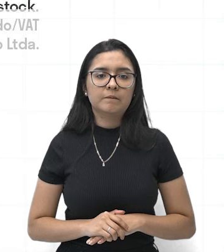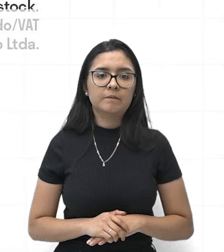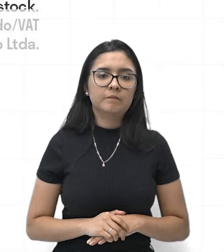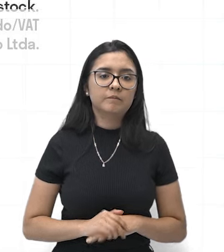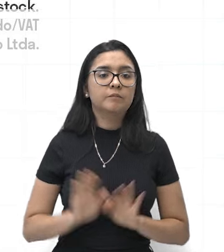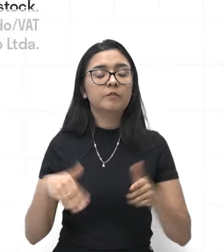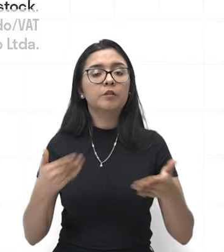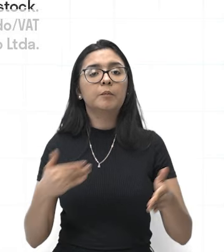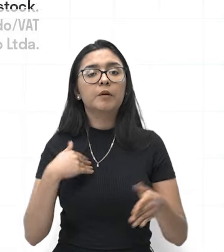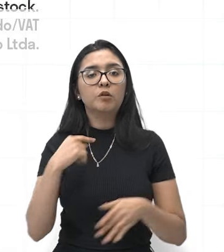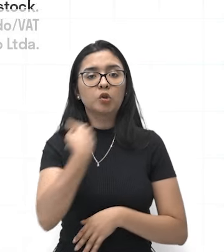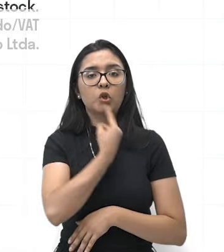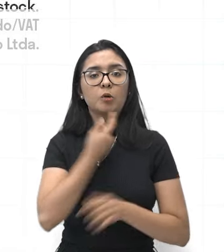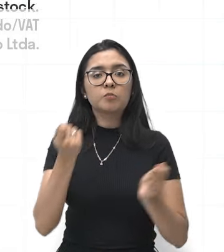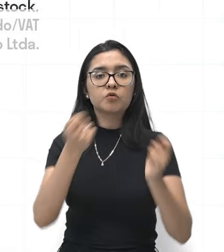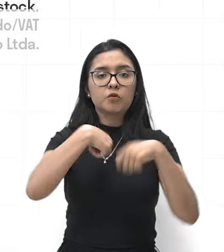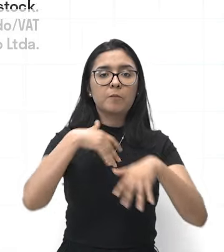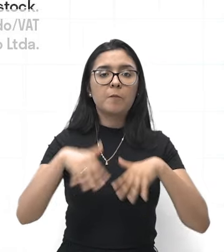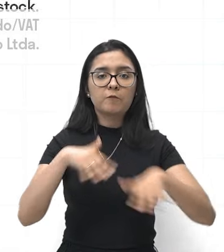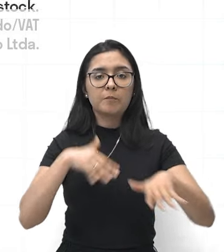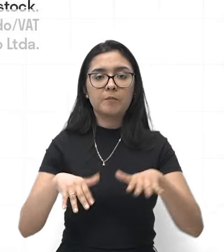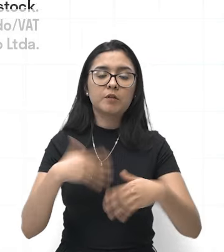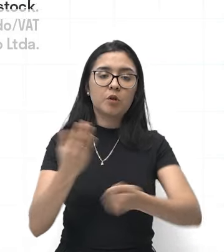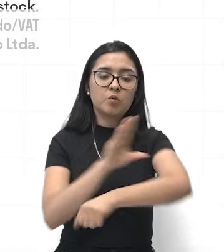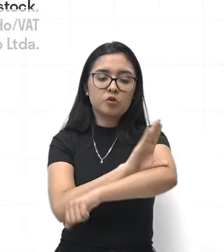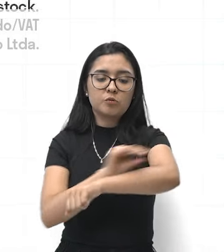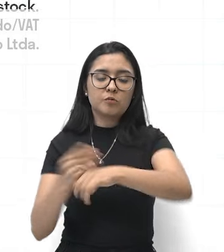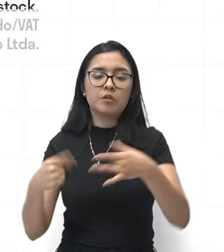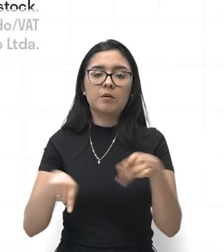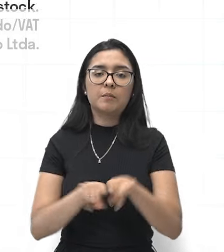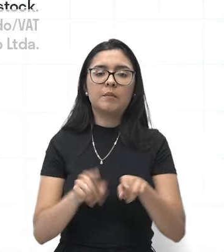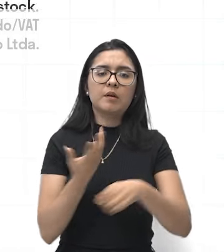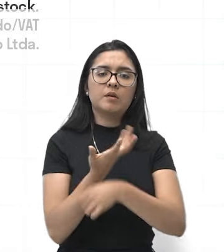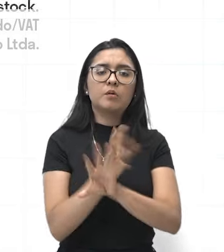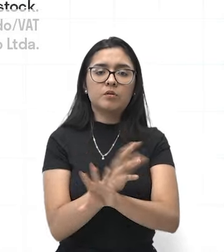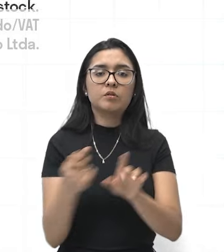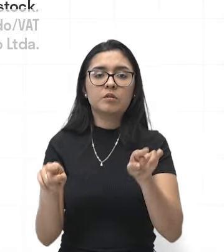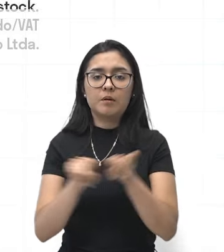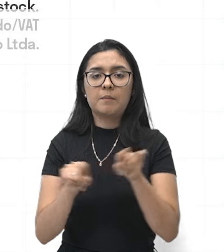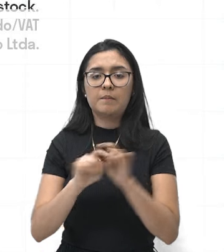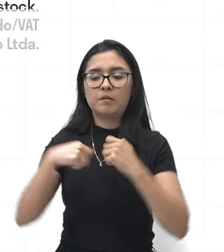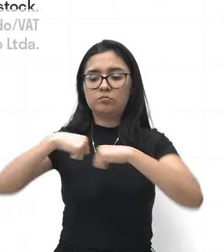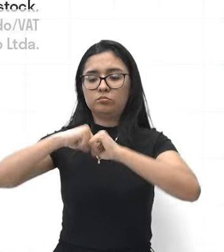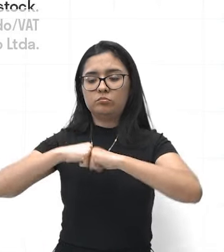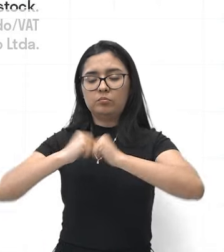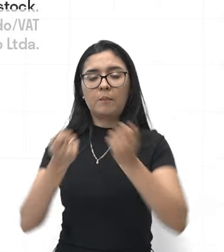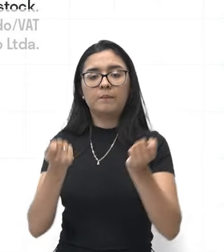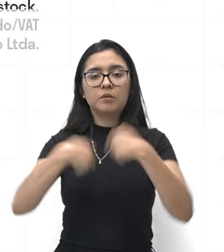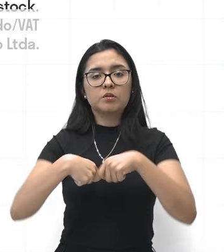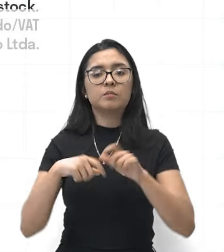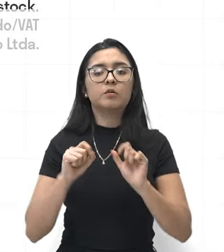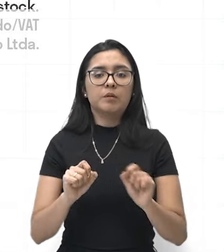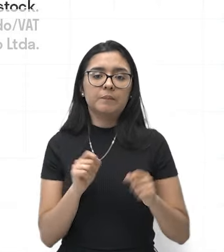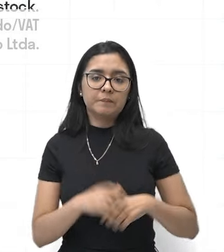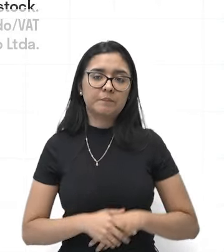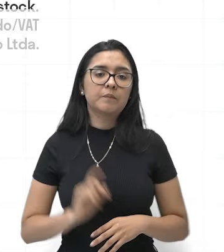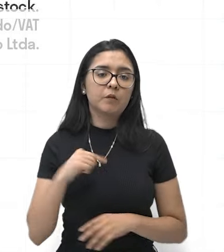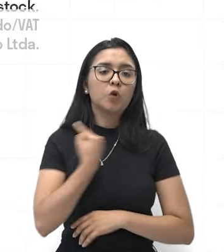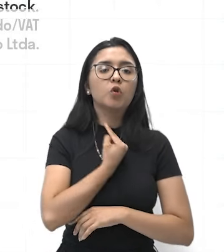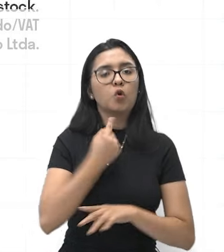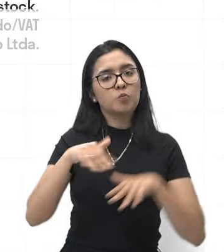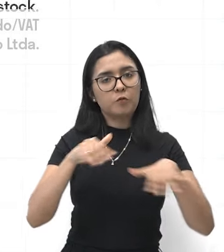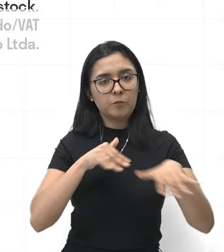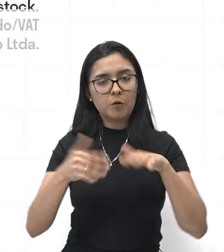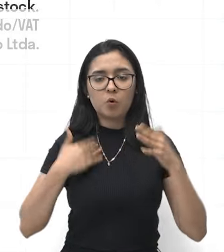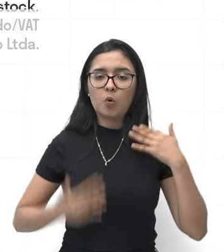gerar os movimentos, né? Os músculos e os ossos, juntamente com as articulações, possibilitam os nossos